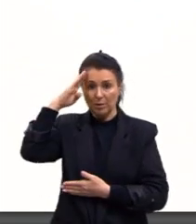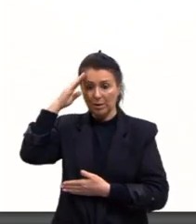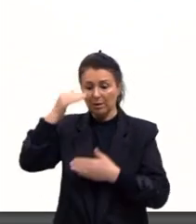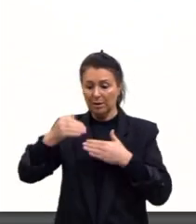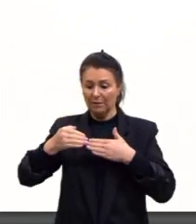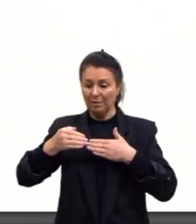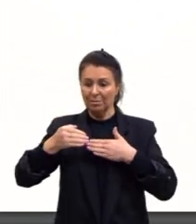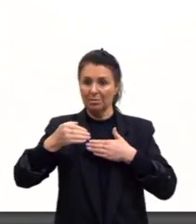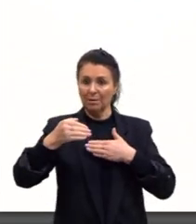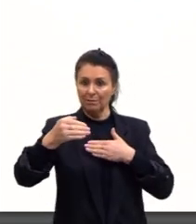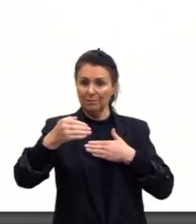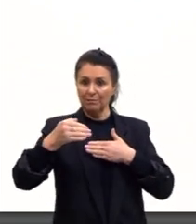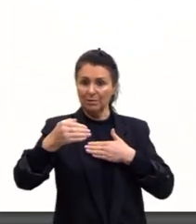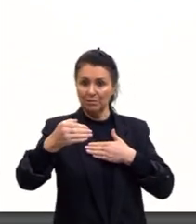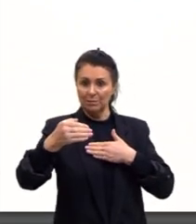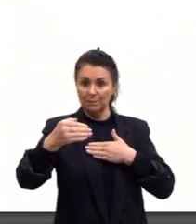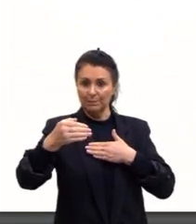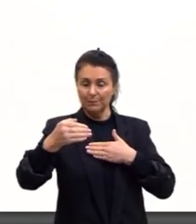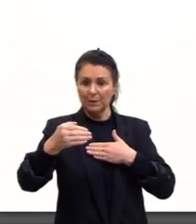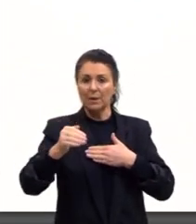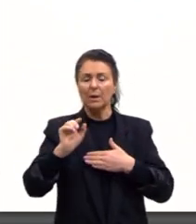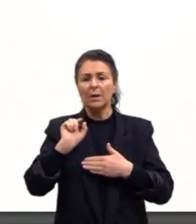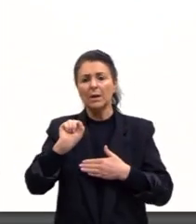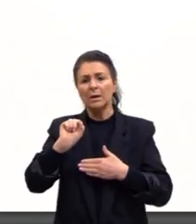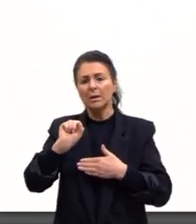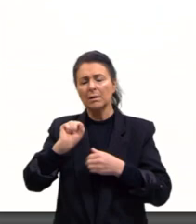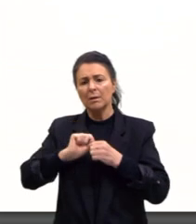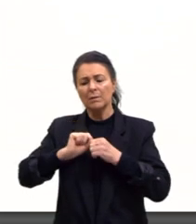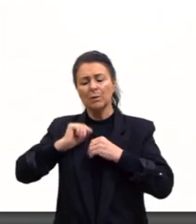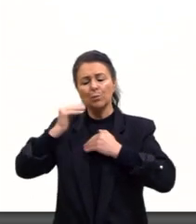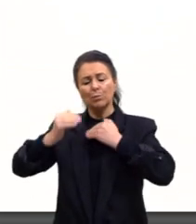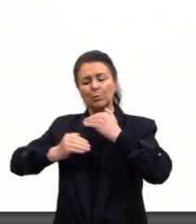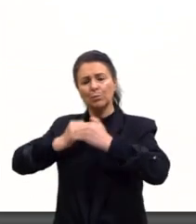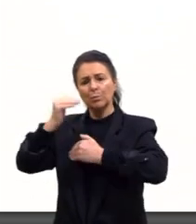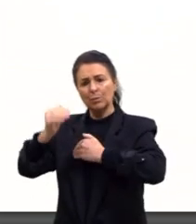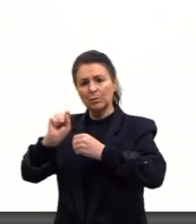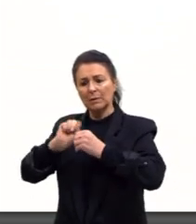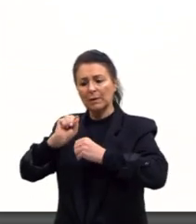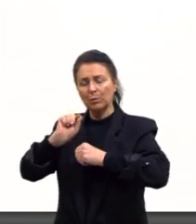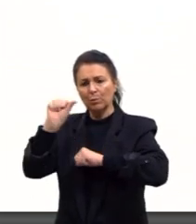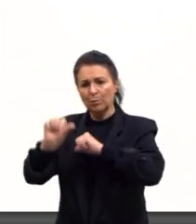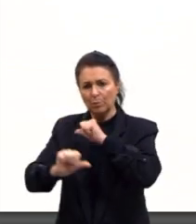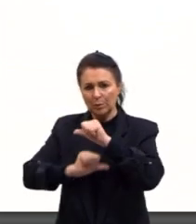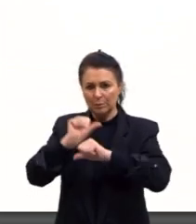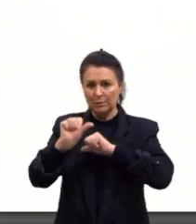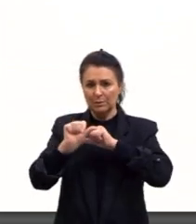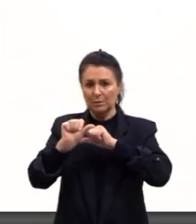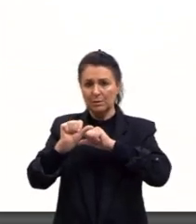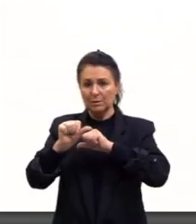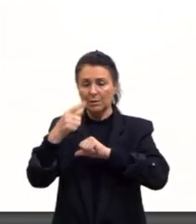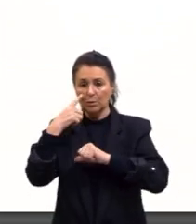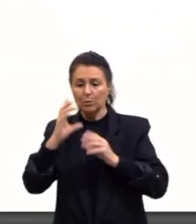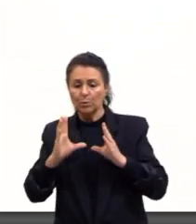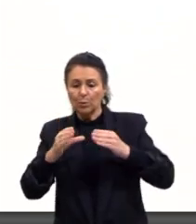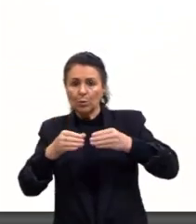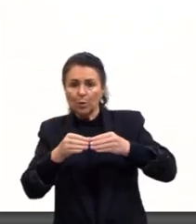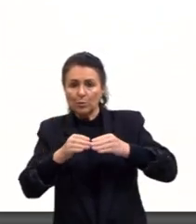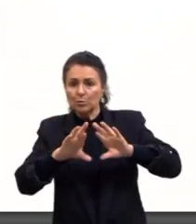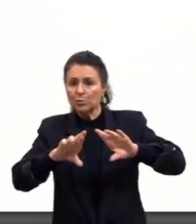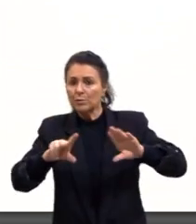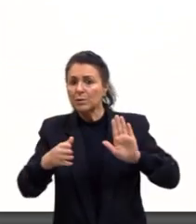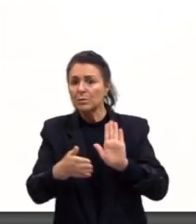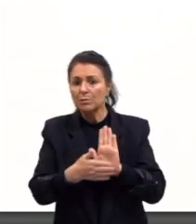A vanguarda é aquela, então, que está fazendo o progresso, fazendo essa mudança. E a gente tem que ver que esses grupos tinham diferentes